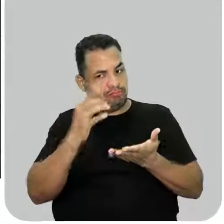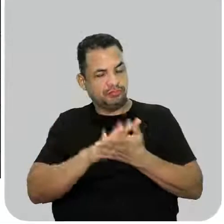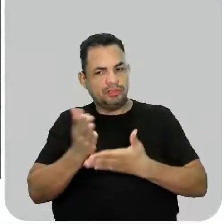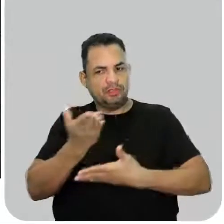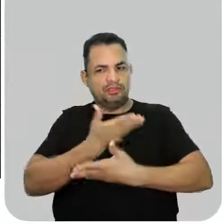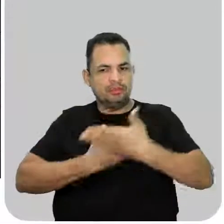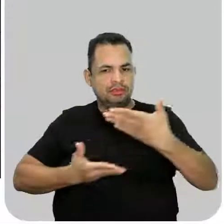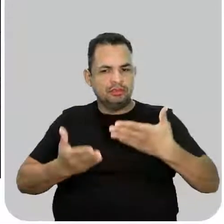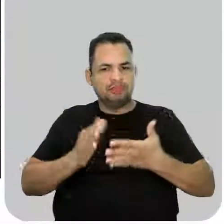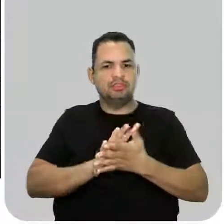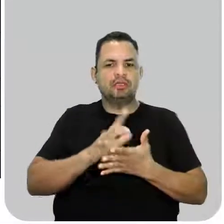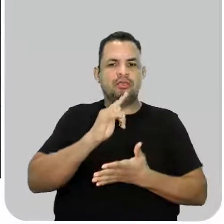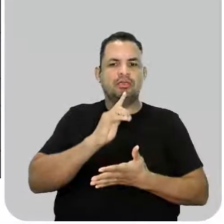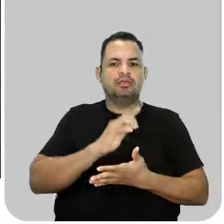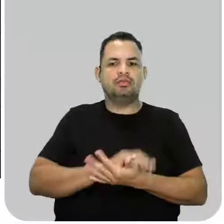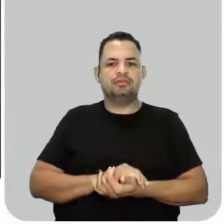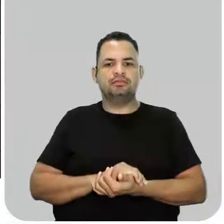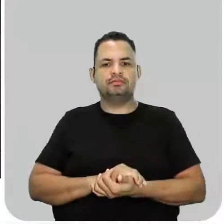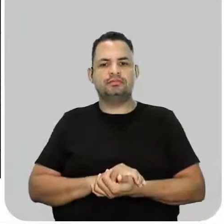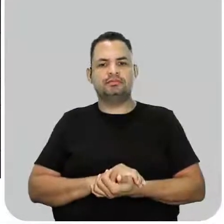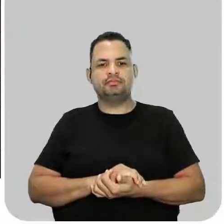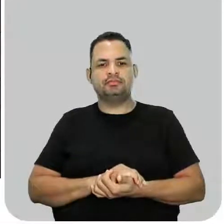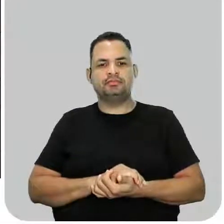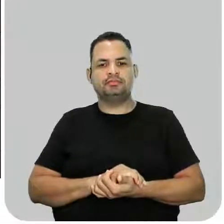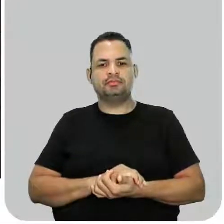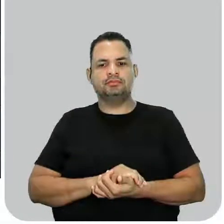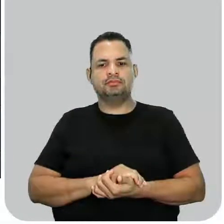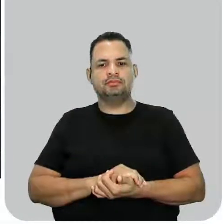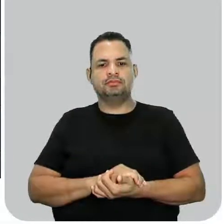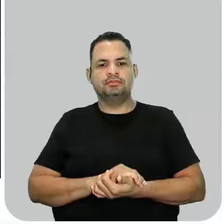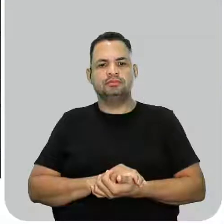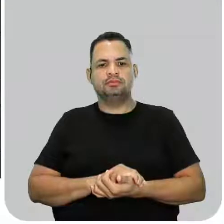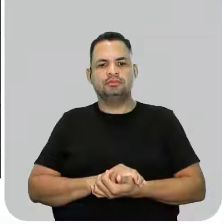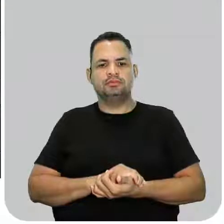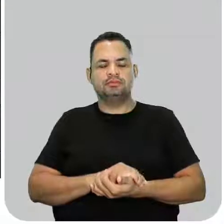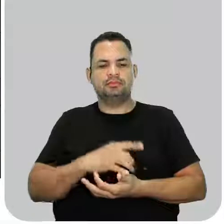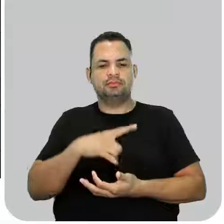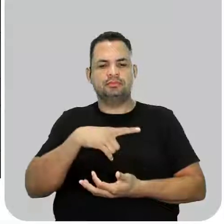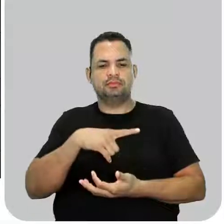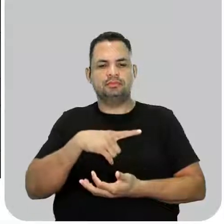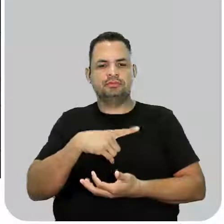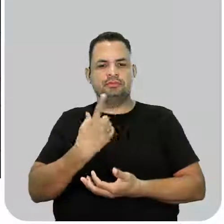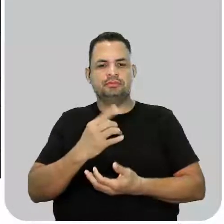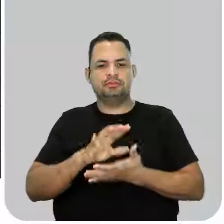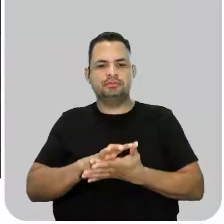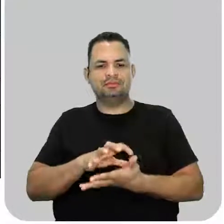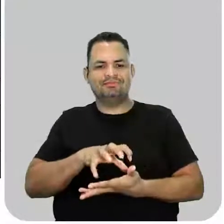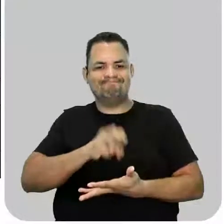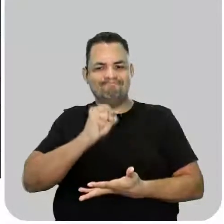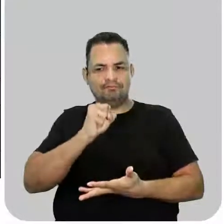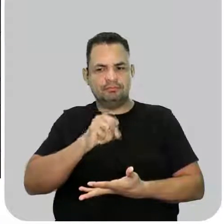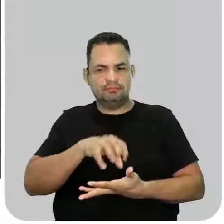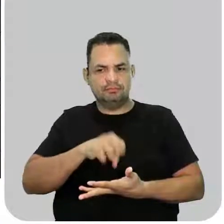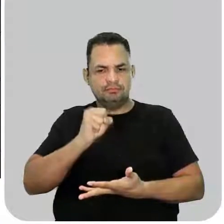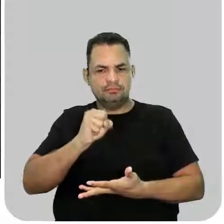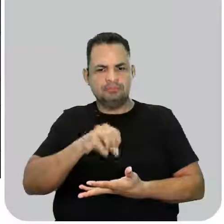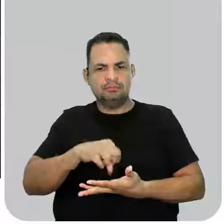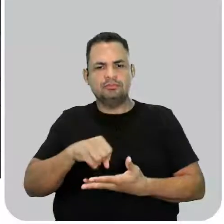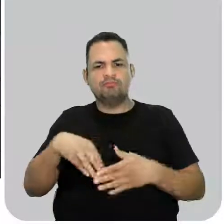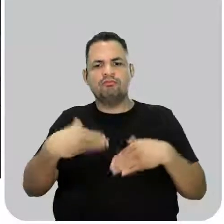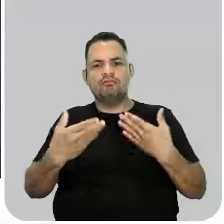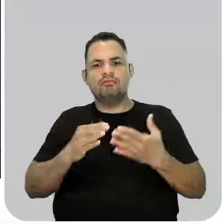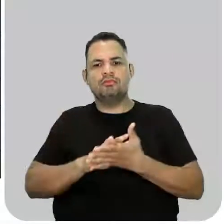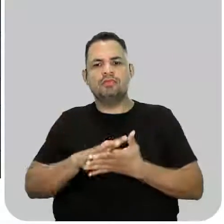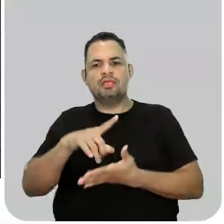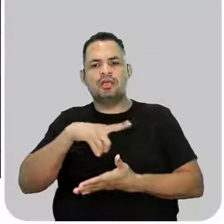interação da água e tudo mais. Só que nós temos uma etapa, que é a etapa de extração, aonde a gente